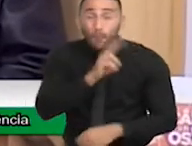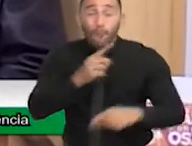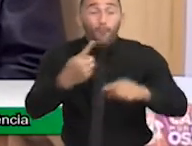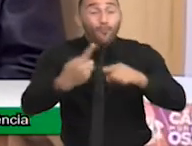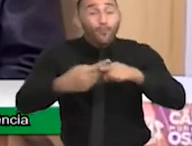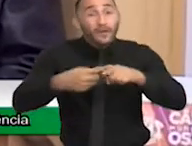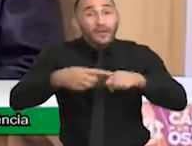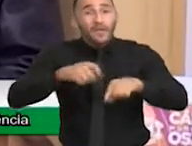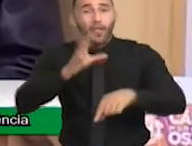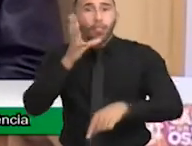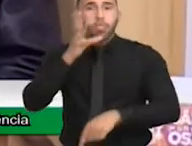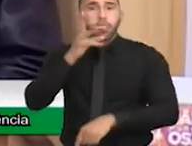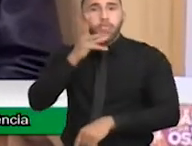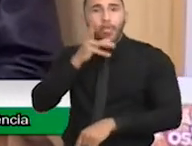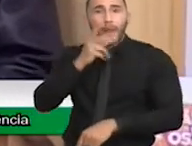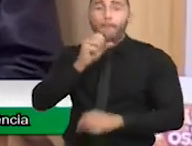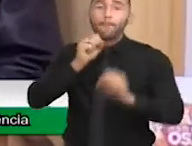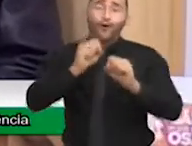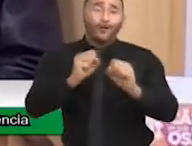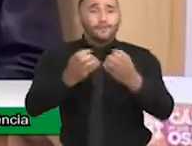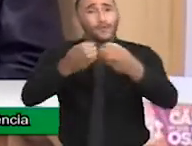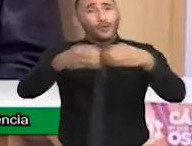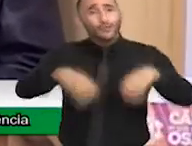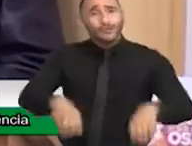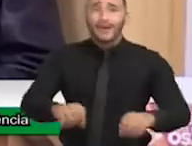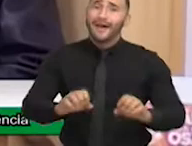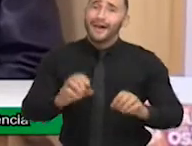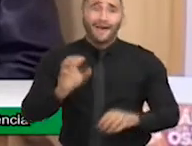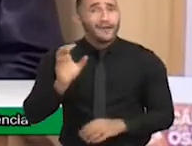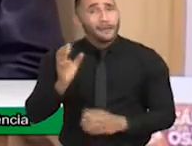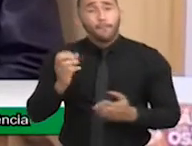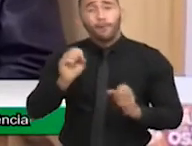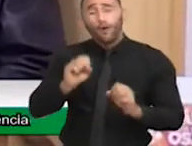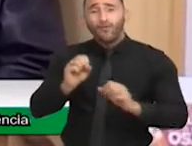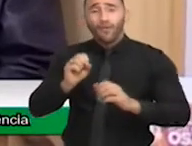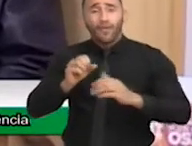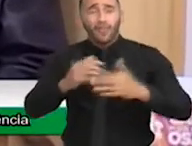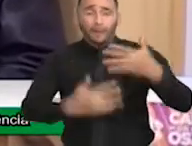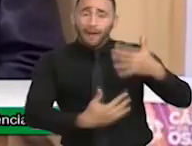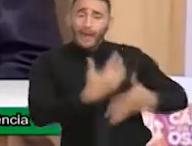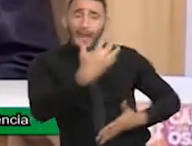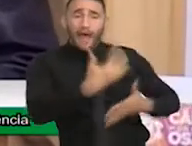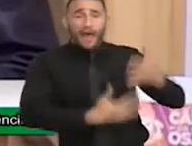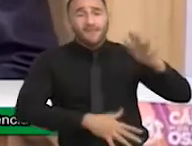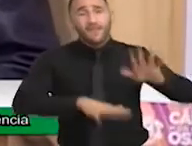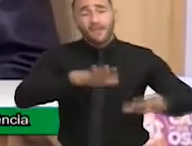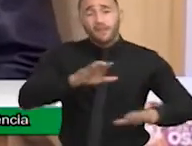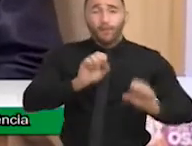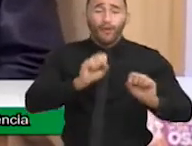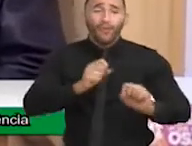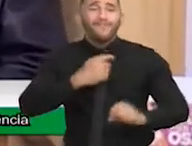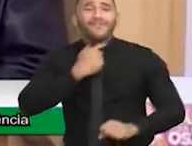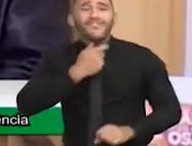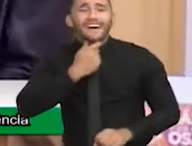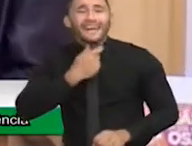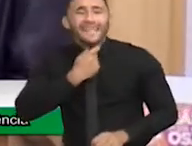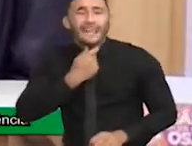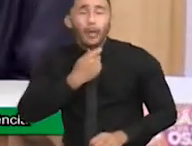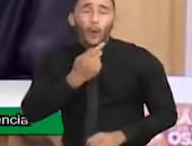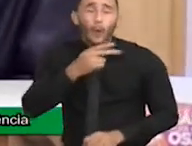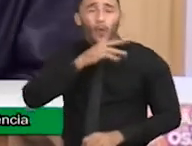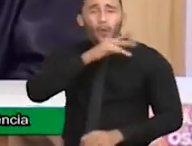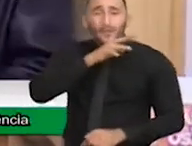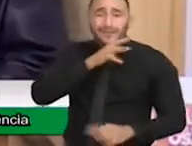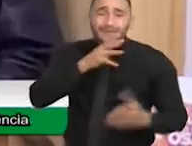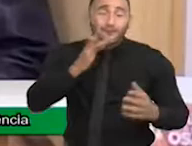irreparável. A demora pode atrapalhar, pode impedir um desenvolvimento de fala, um desenvolvimento cognitivo. Por isso que,